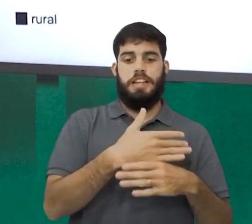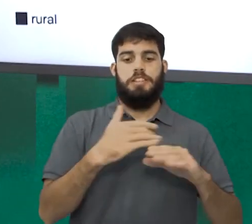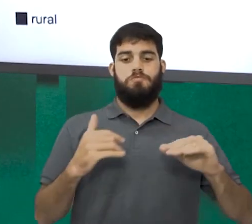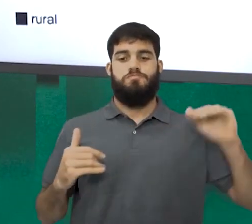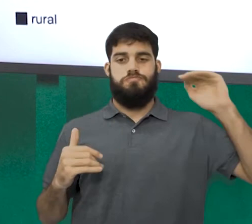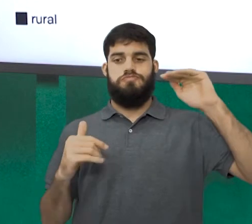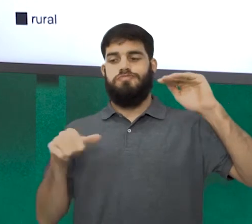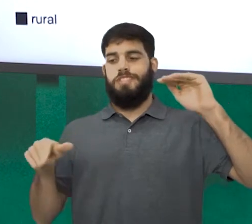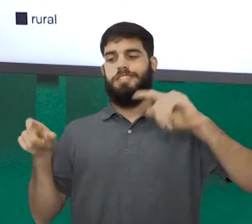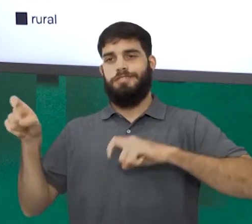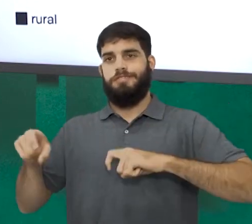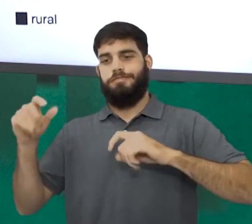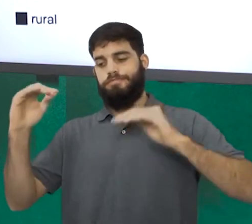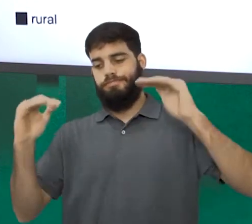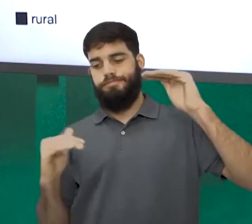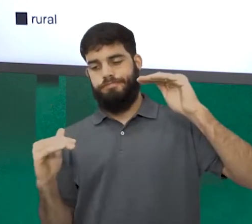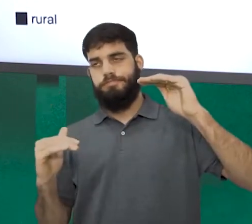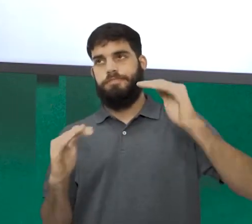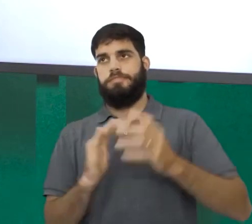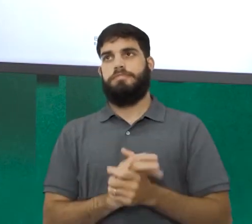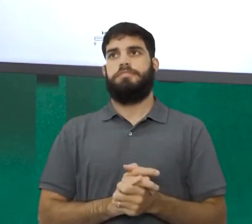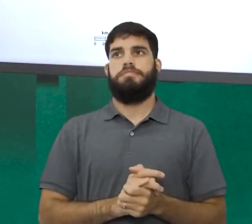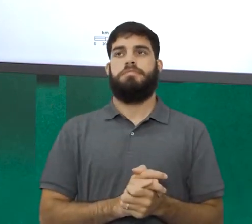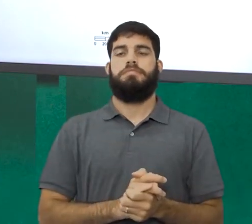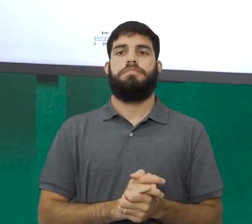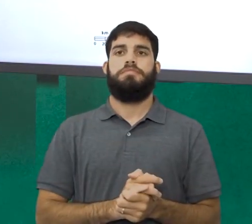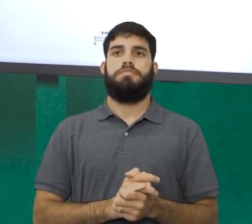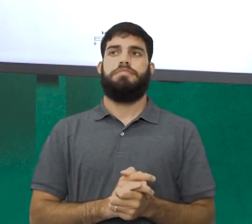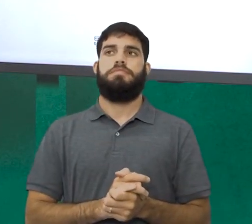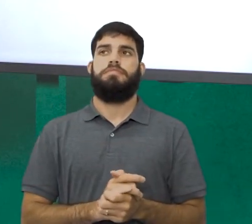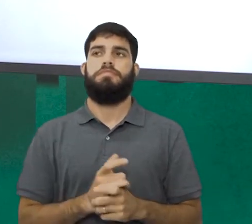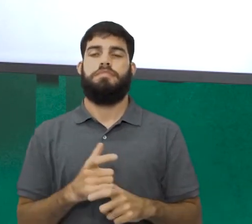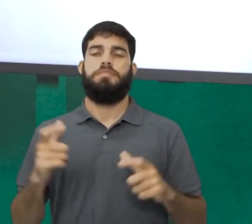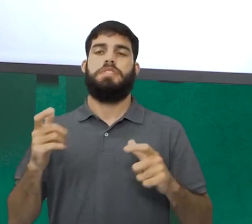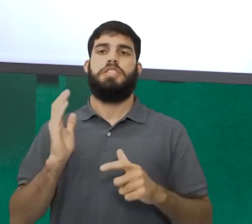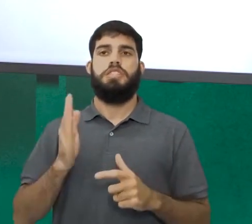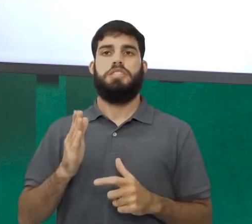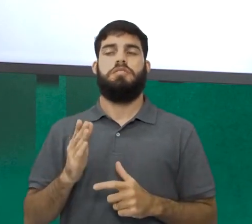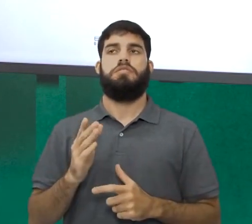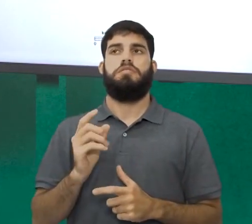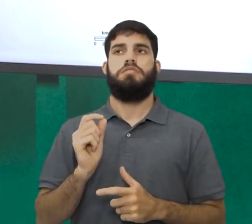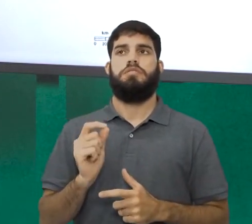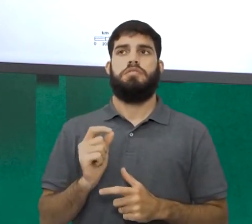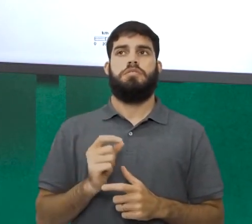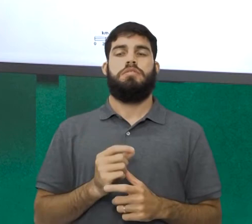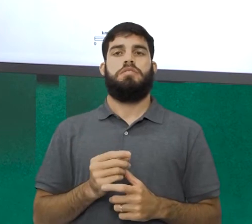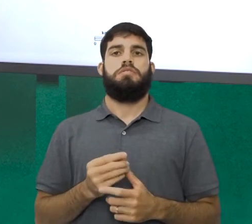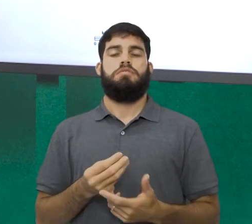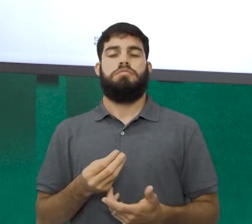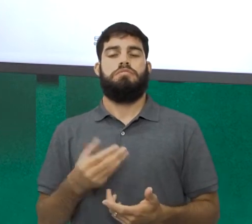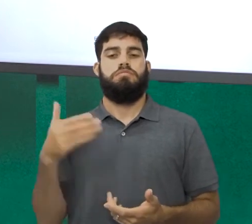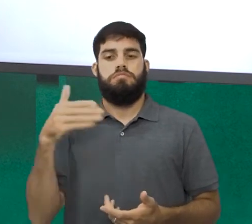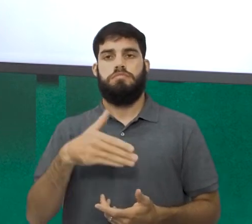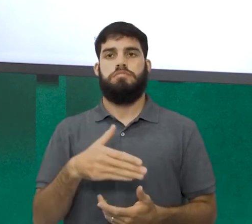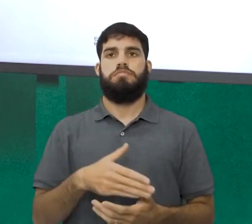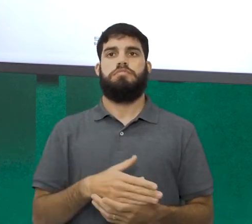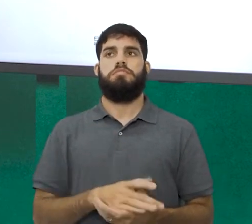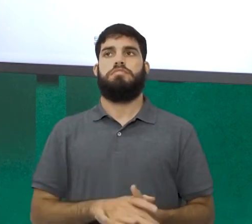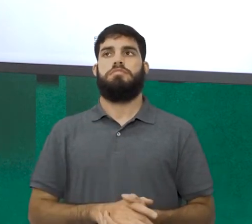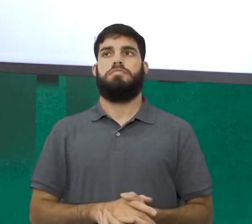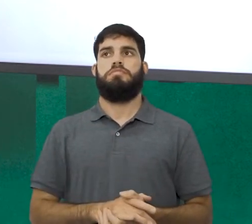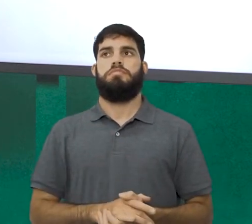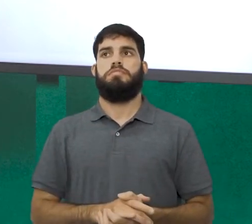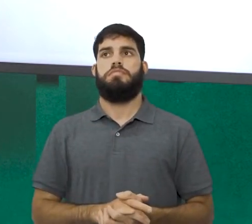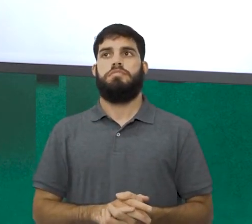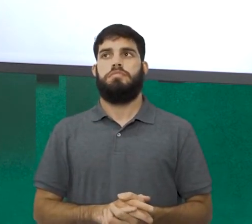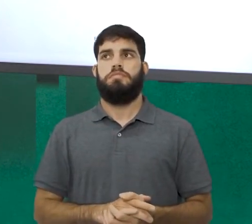população rural. E 70, como foi afirmado, a maioria já é habitante do espaço urbano. Esse mapa aqui mostra